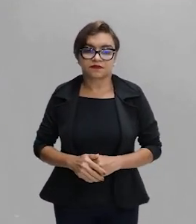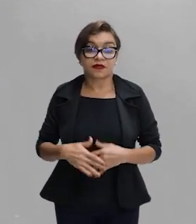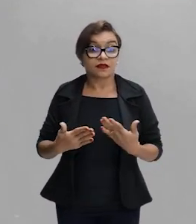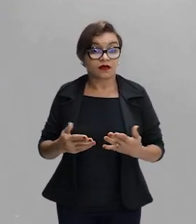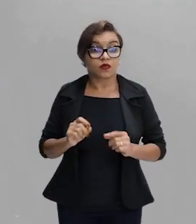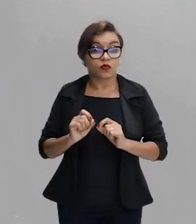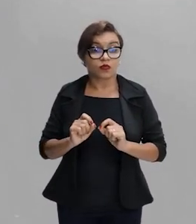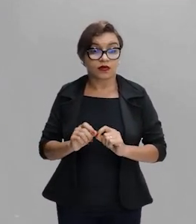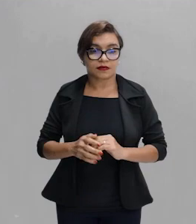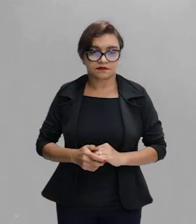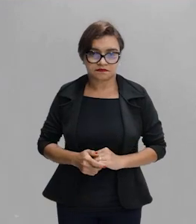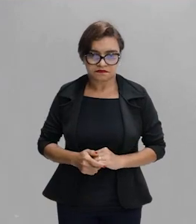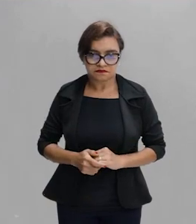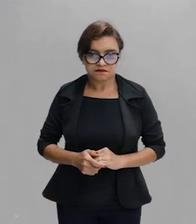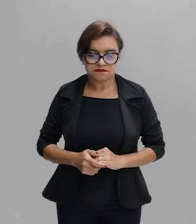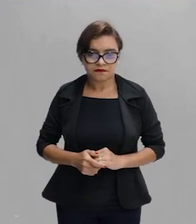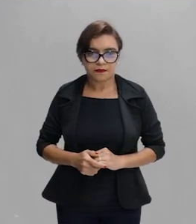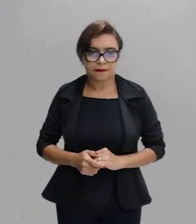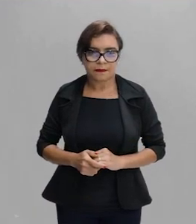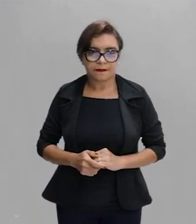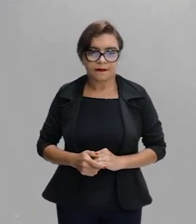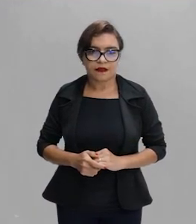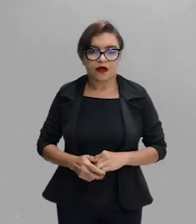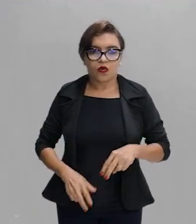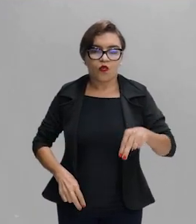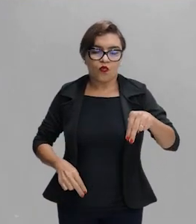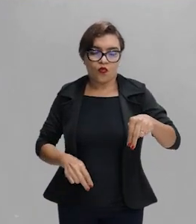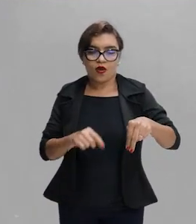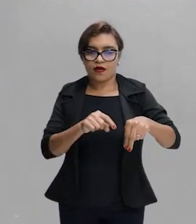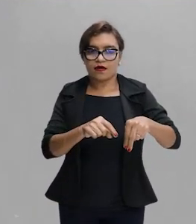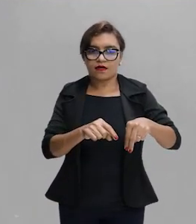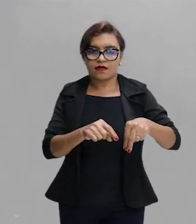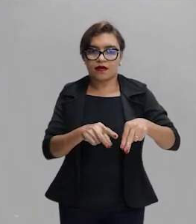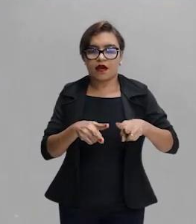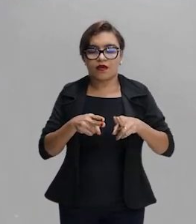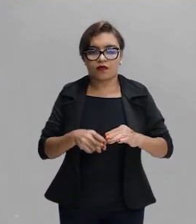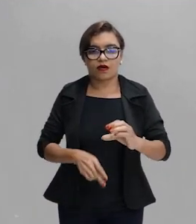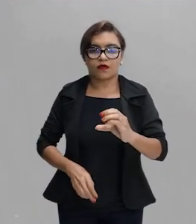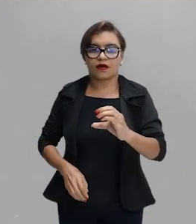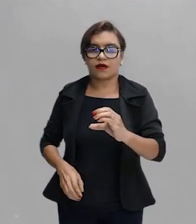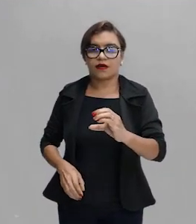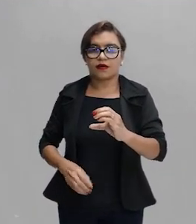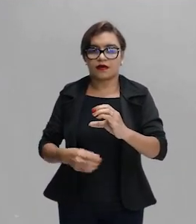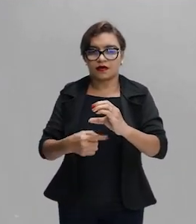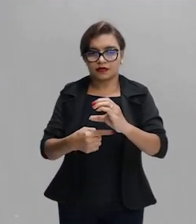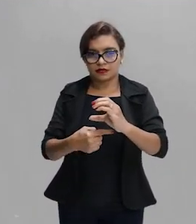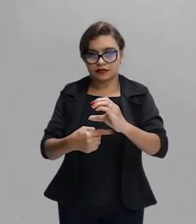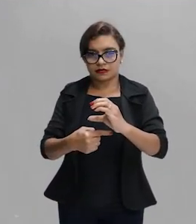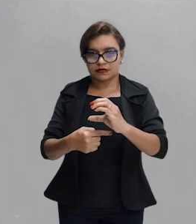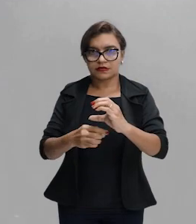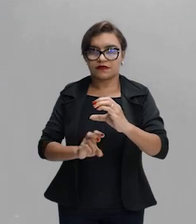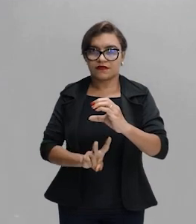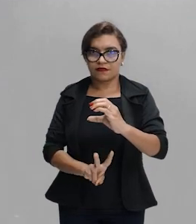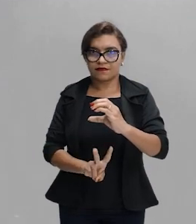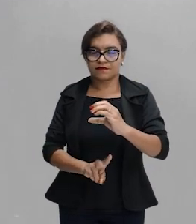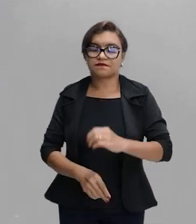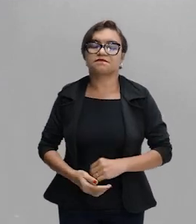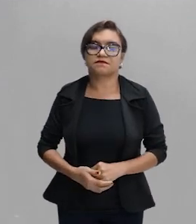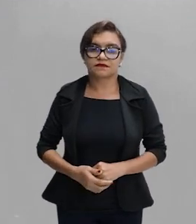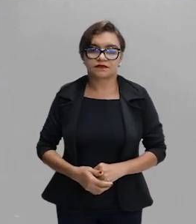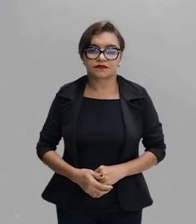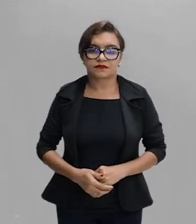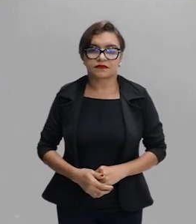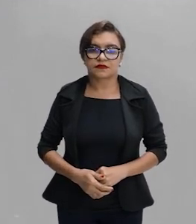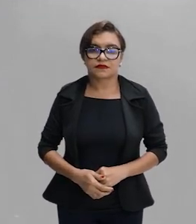N vai definir a questão do desvio quando é maior e a velocidade vai definir um desvio